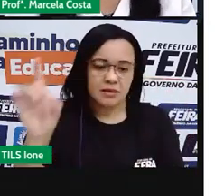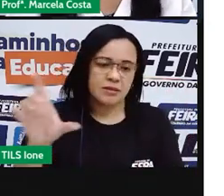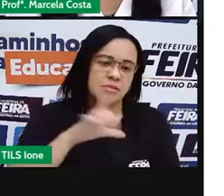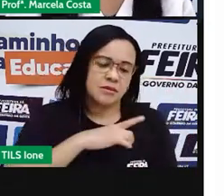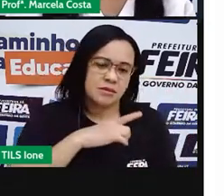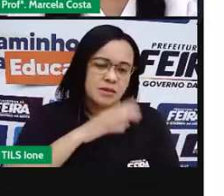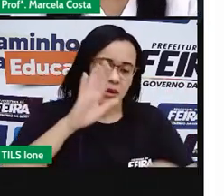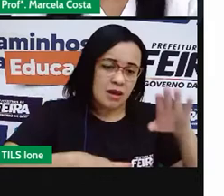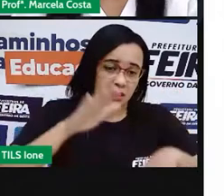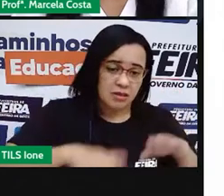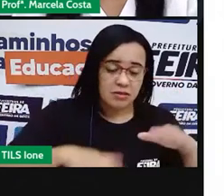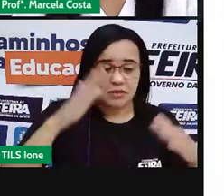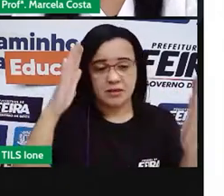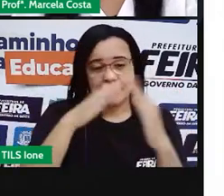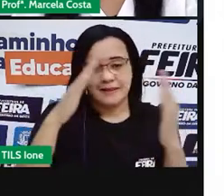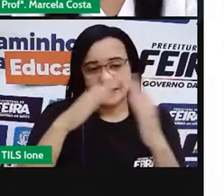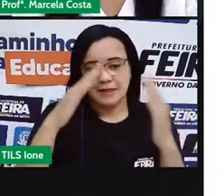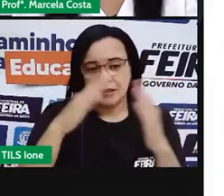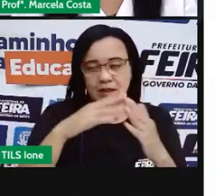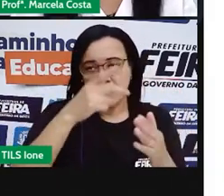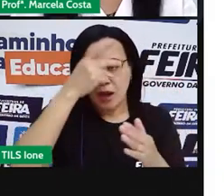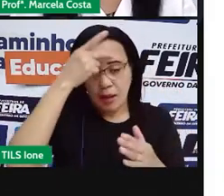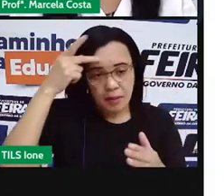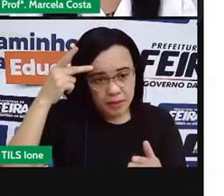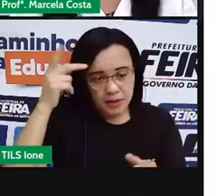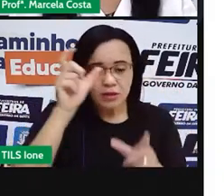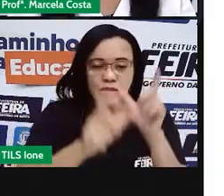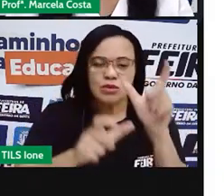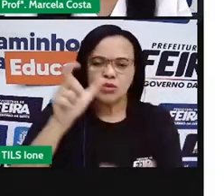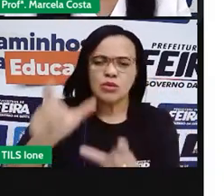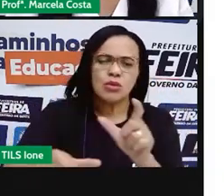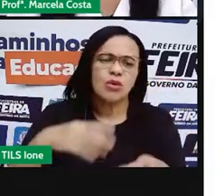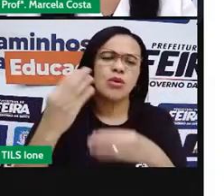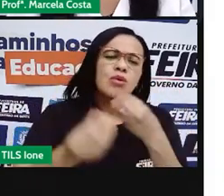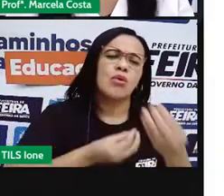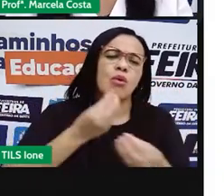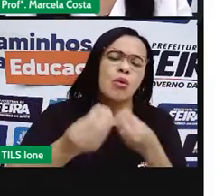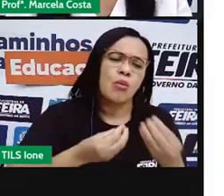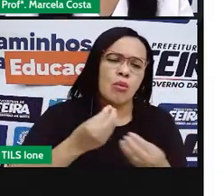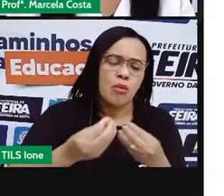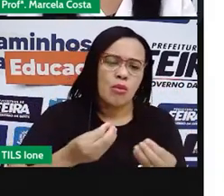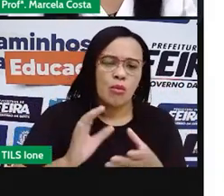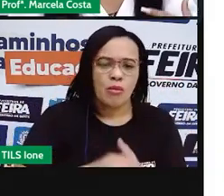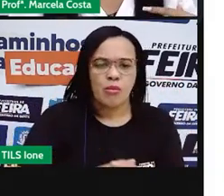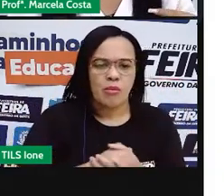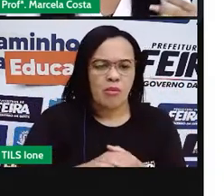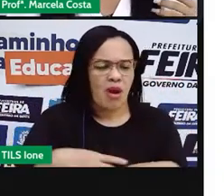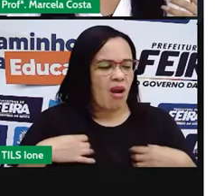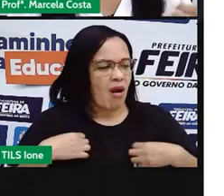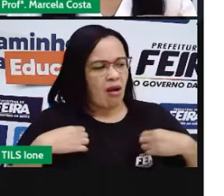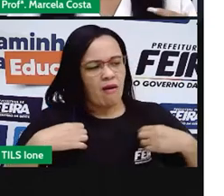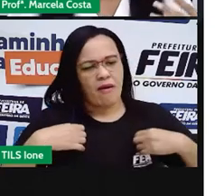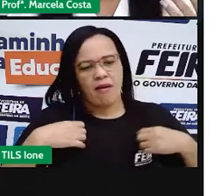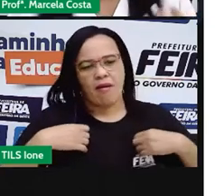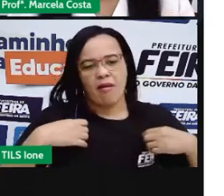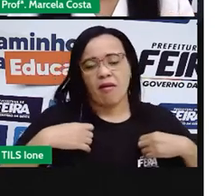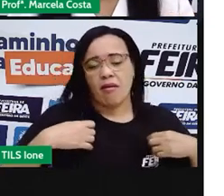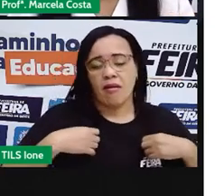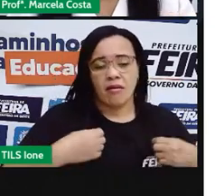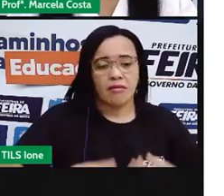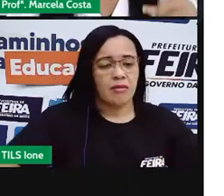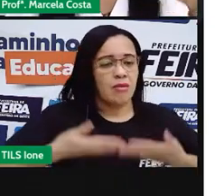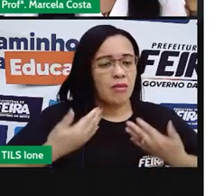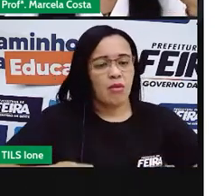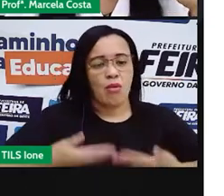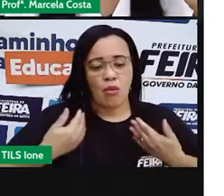geralmente as pessoas costumam ficar de calça, usam roupas mais